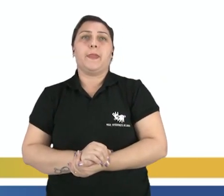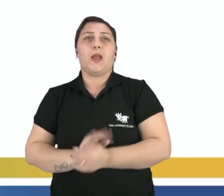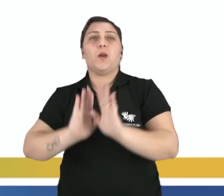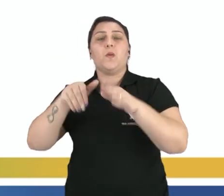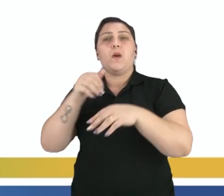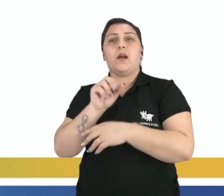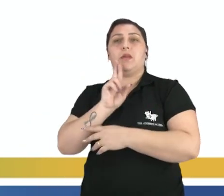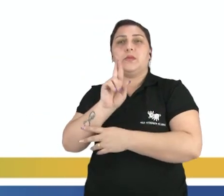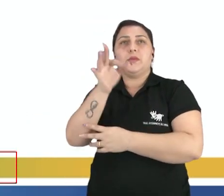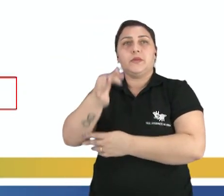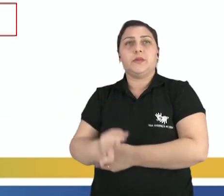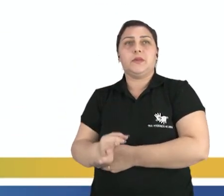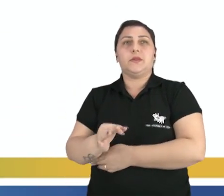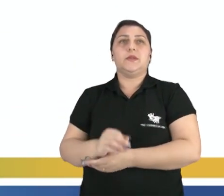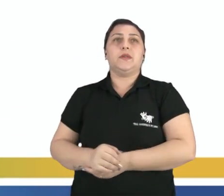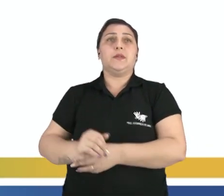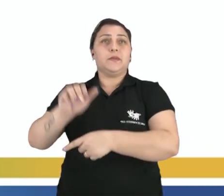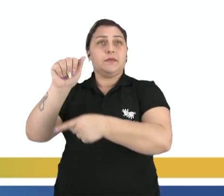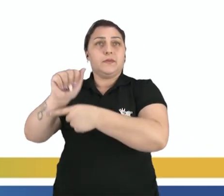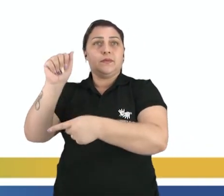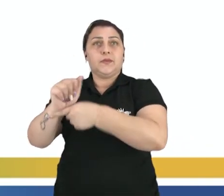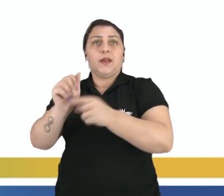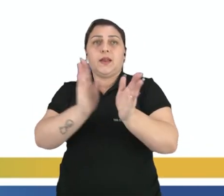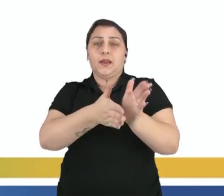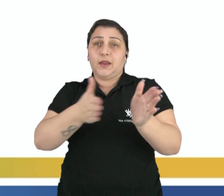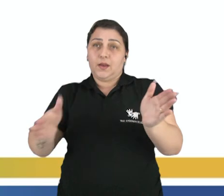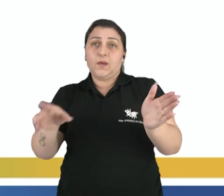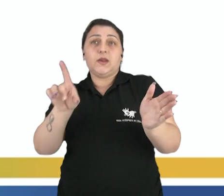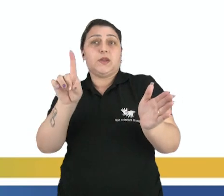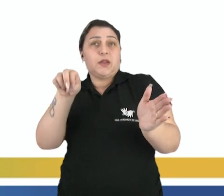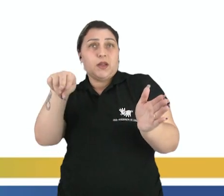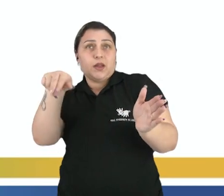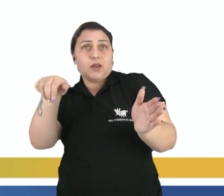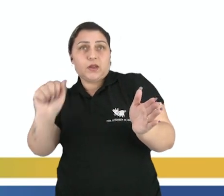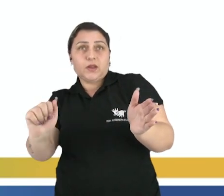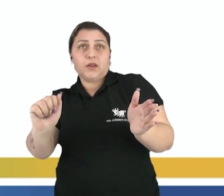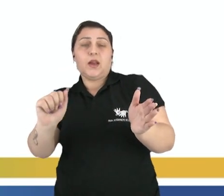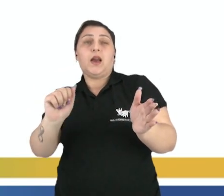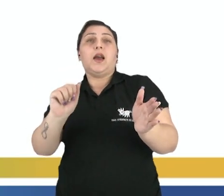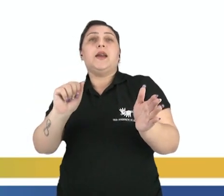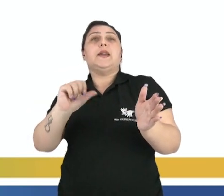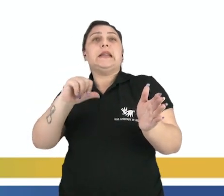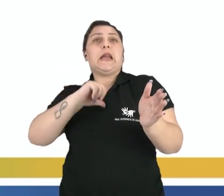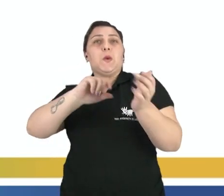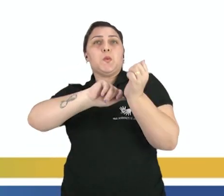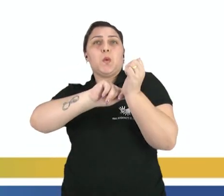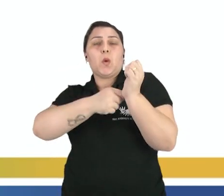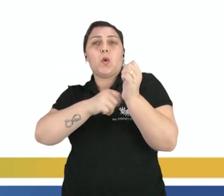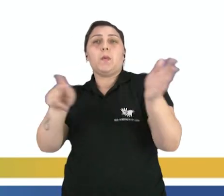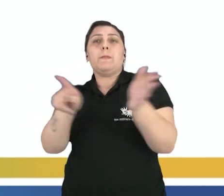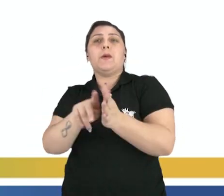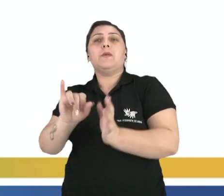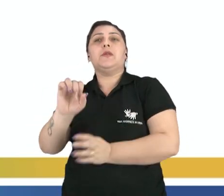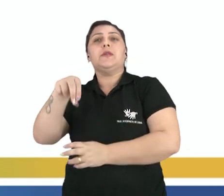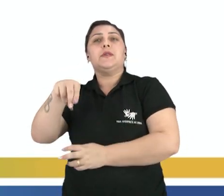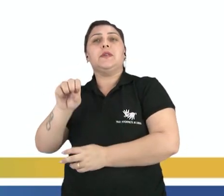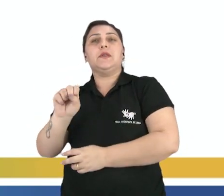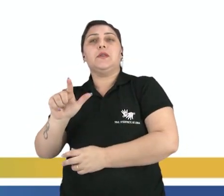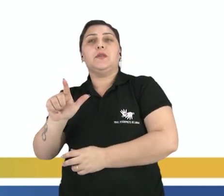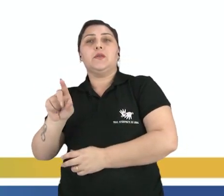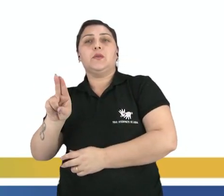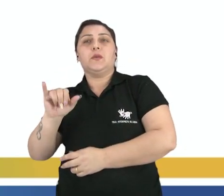pessoal, qual é a resposta correta? Bom, as bactérias produzidas por Herbert, eles receberam a sequência de DNA